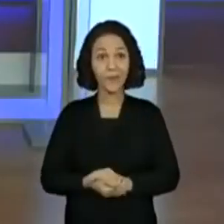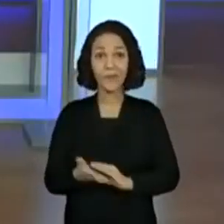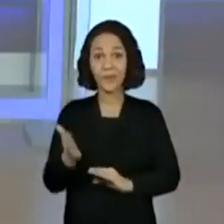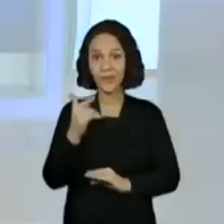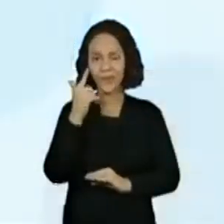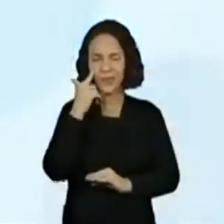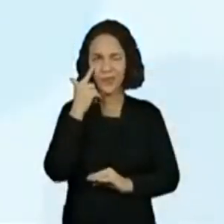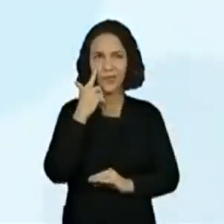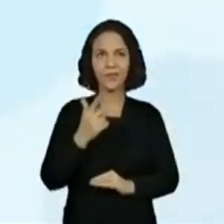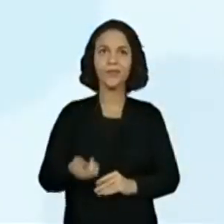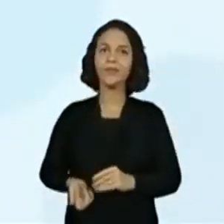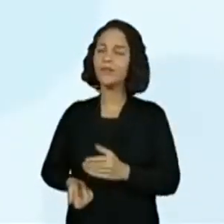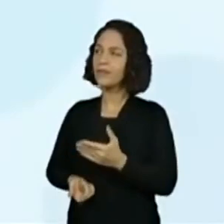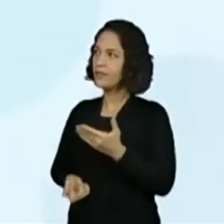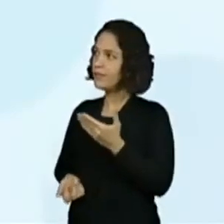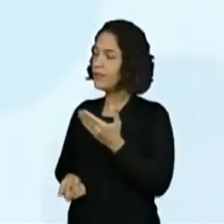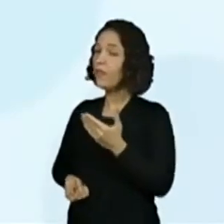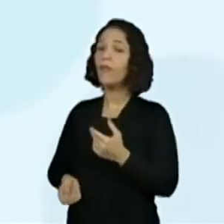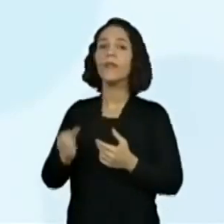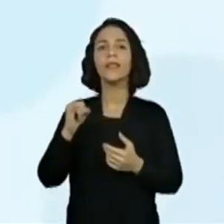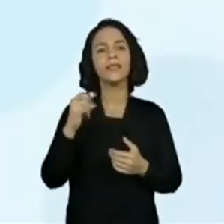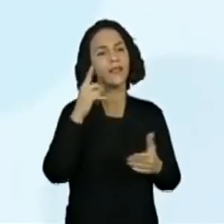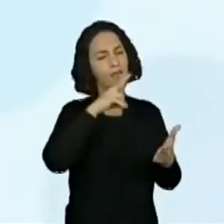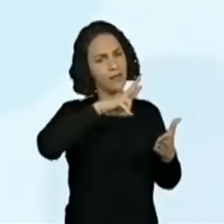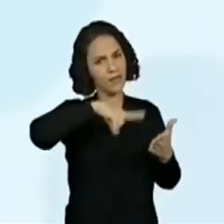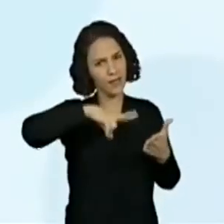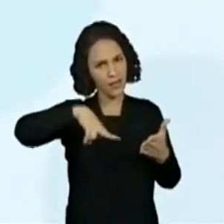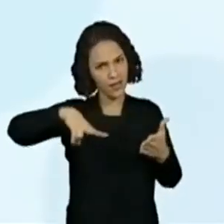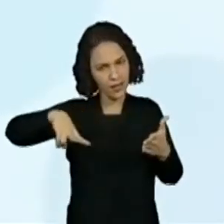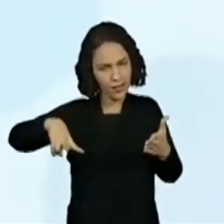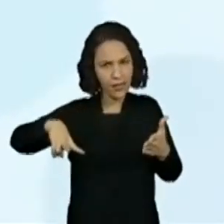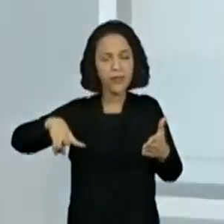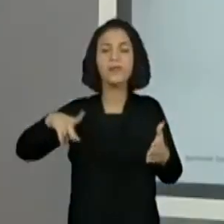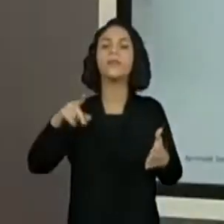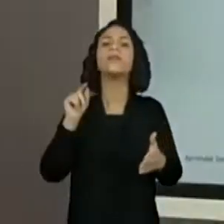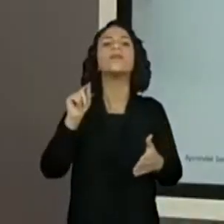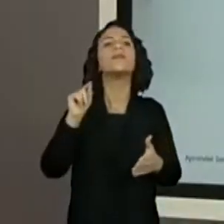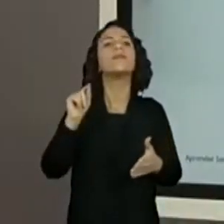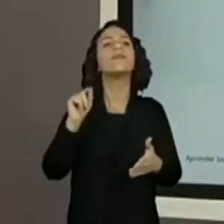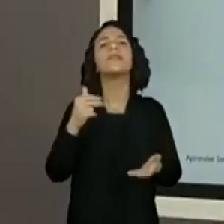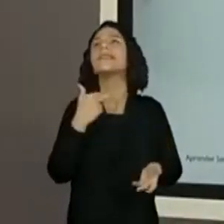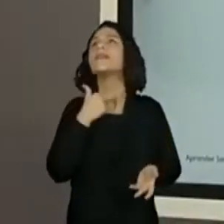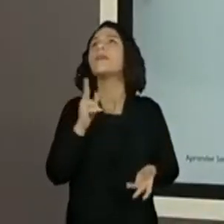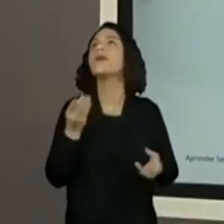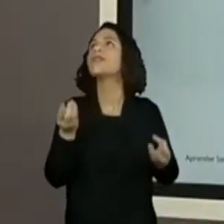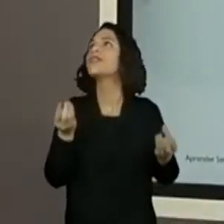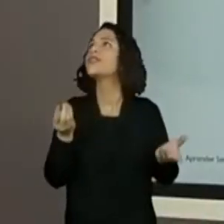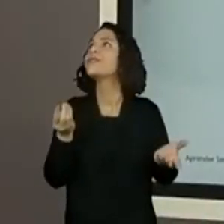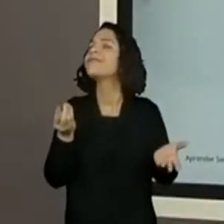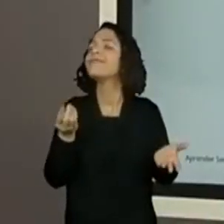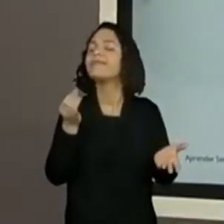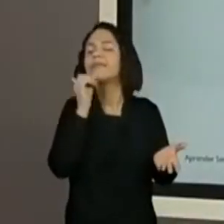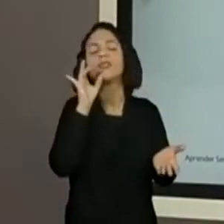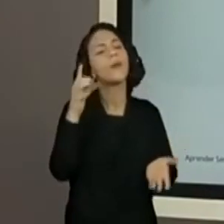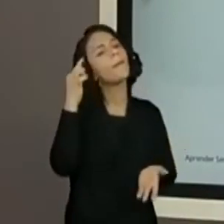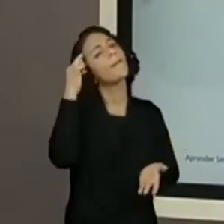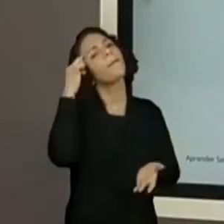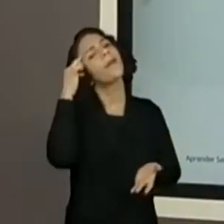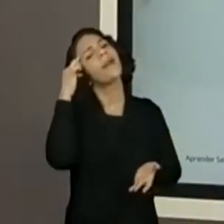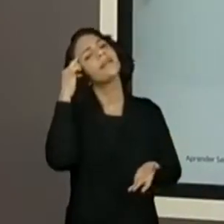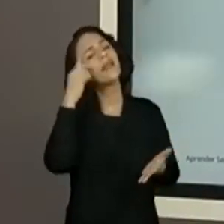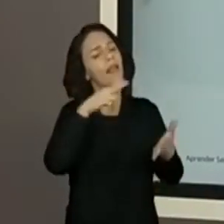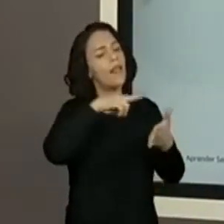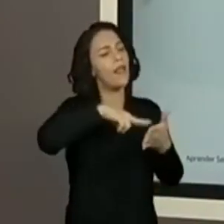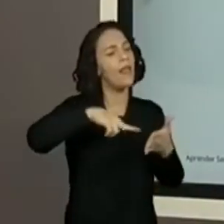Precisa do registro da quadrinha. Se a gente vai fazer uma leitura, essa leitura não vai ser uma leitura que a gente vai pensar nela e recitar.